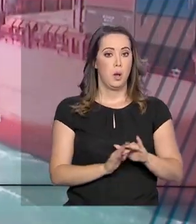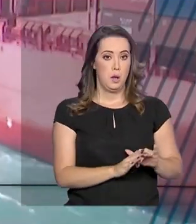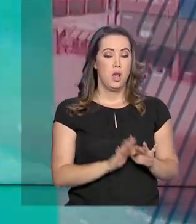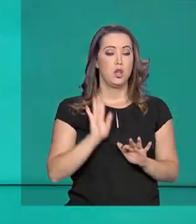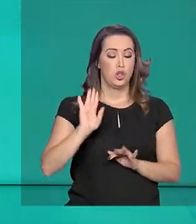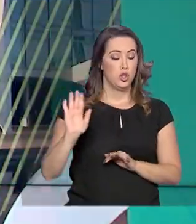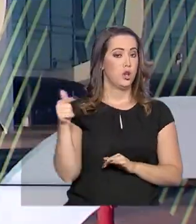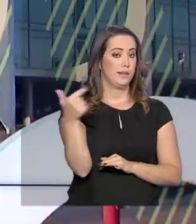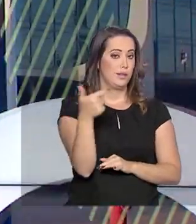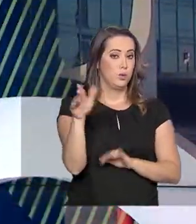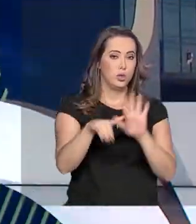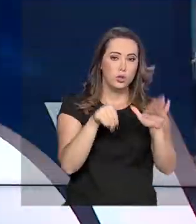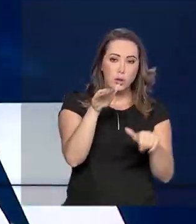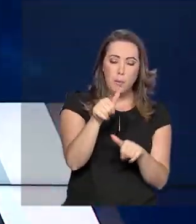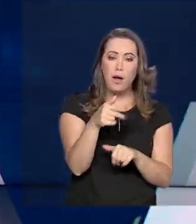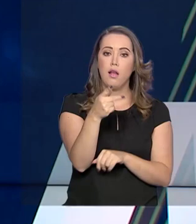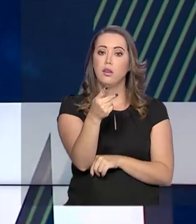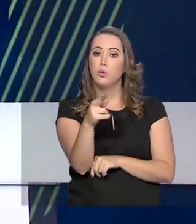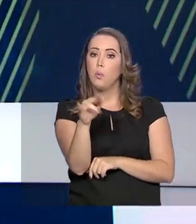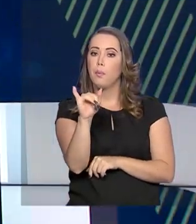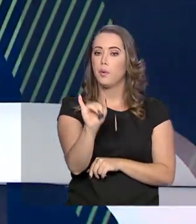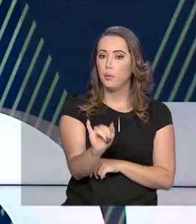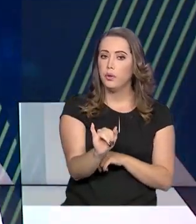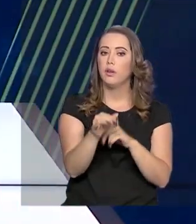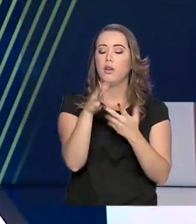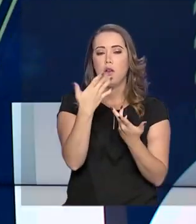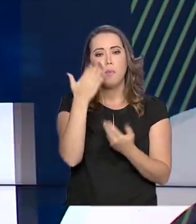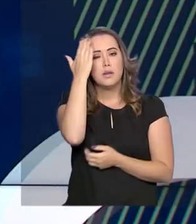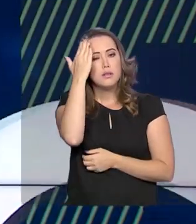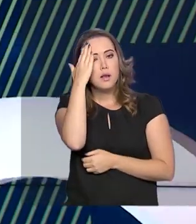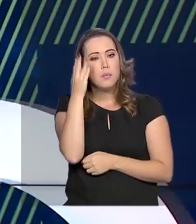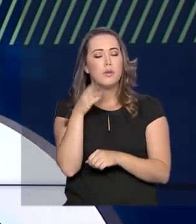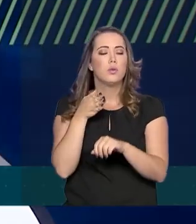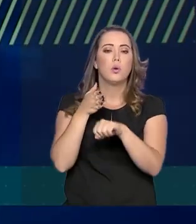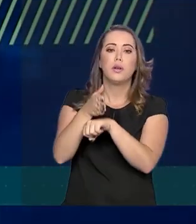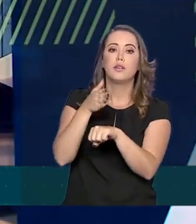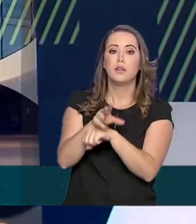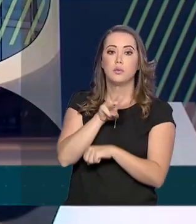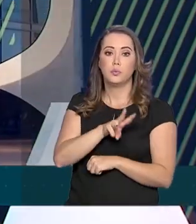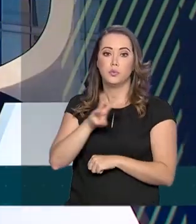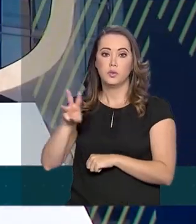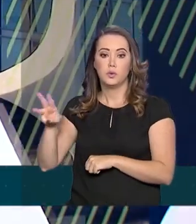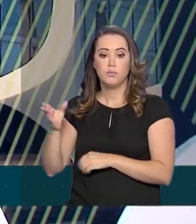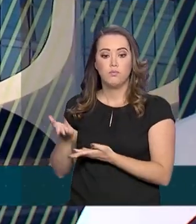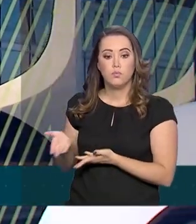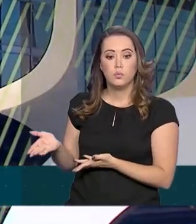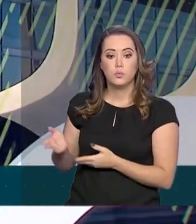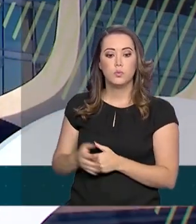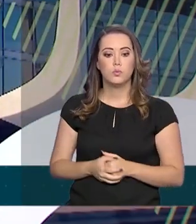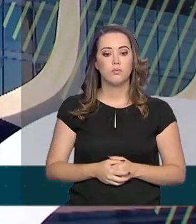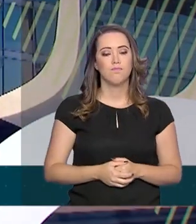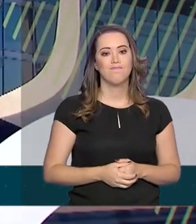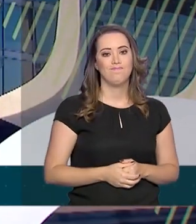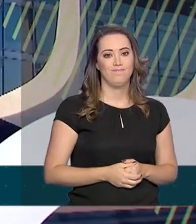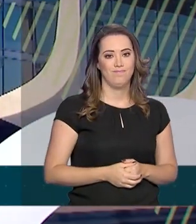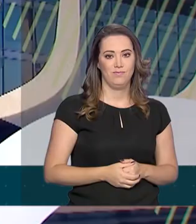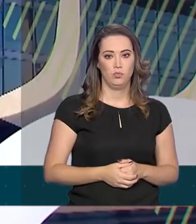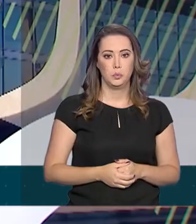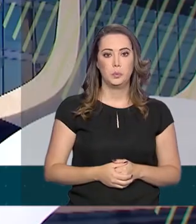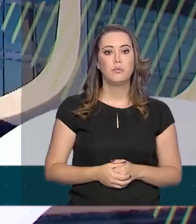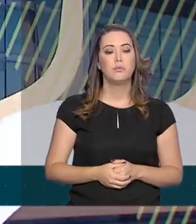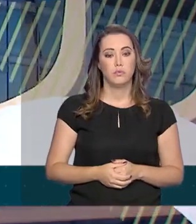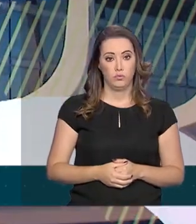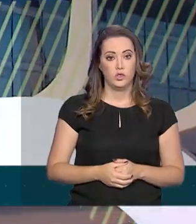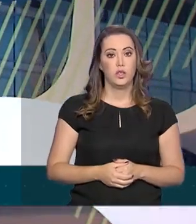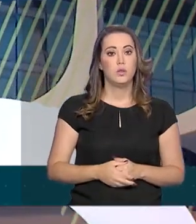Programa Universidade para Todos, o ProUni. Para saber, basta acessar siteprouni.mec.gov.br.